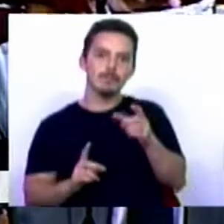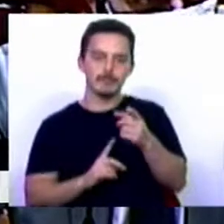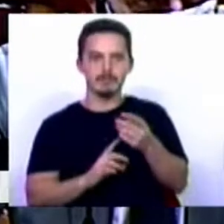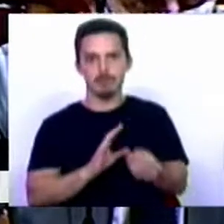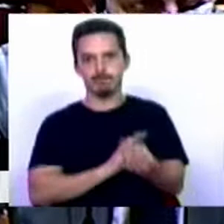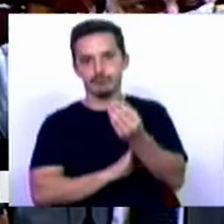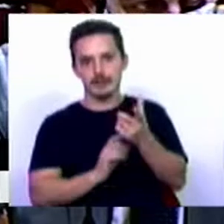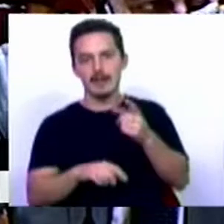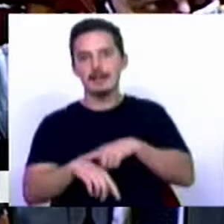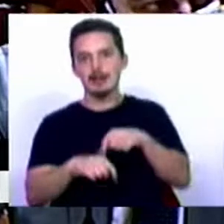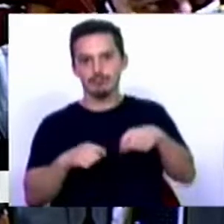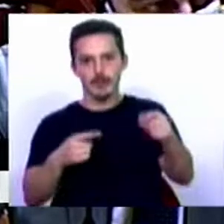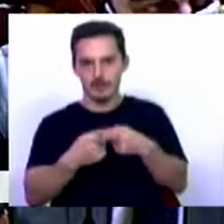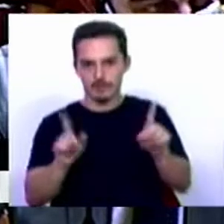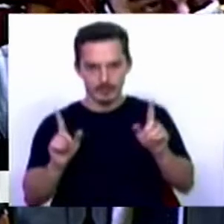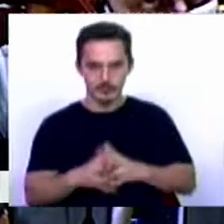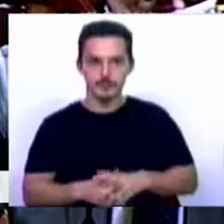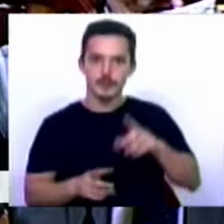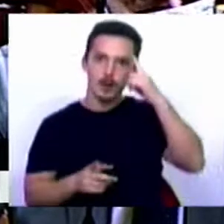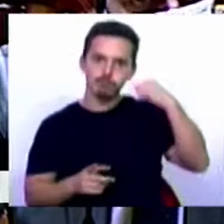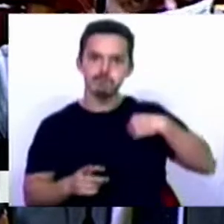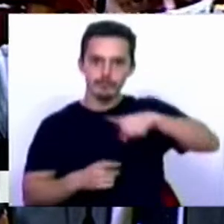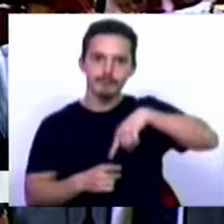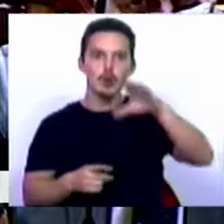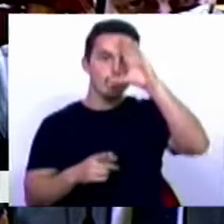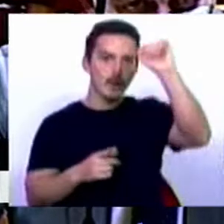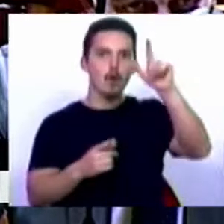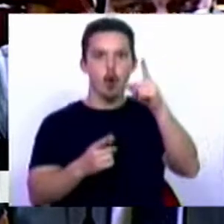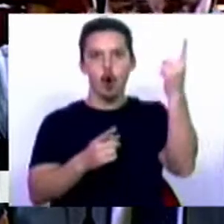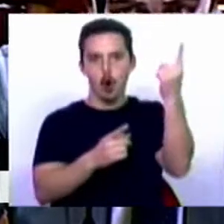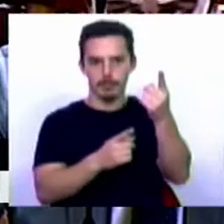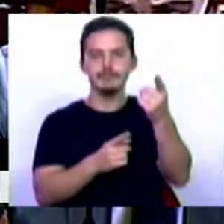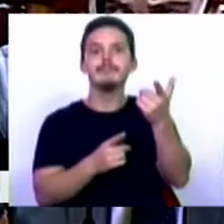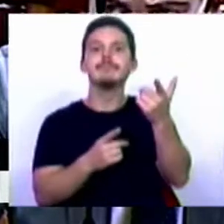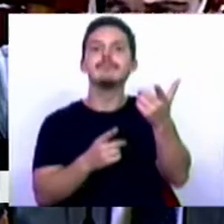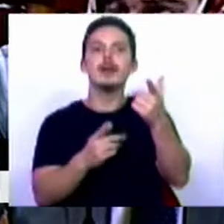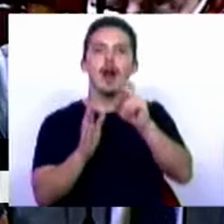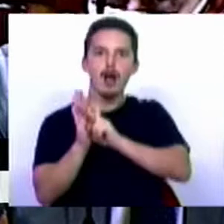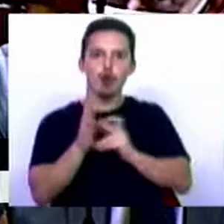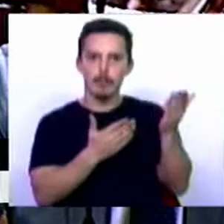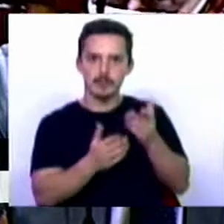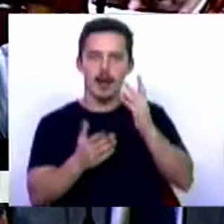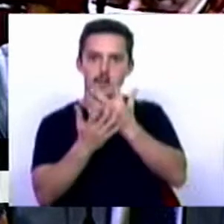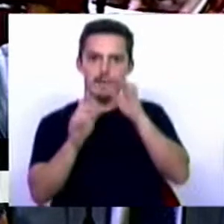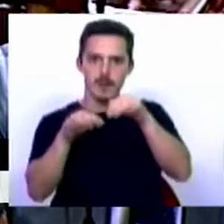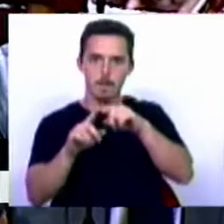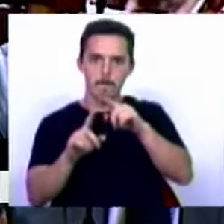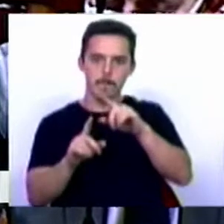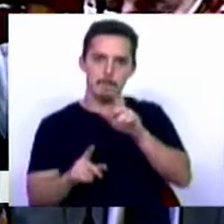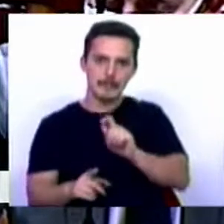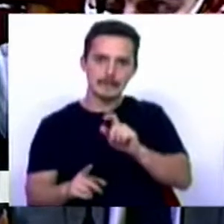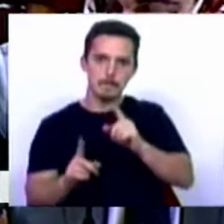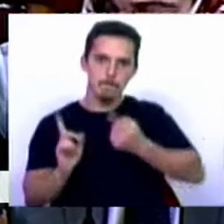tempo diferente. Sabemos que é a obrigação do Governo apresentar este relatório até ao final do mês de março. A pandemia